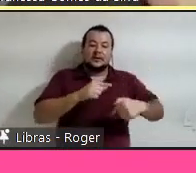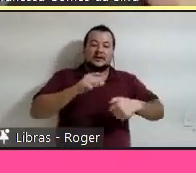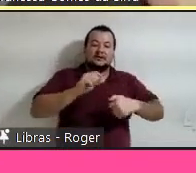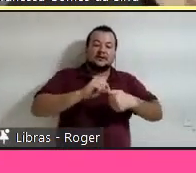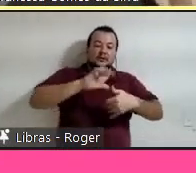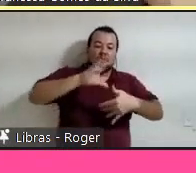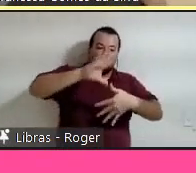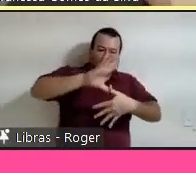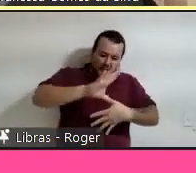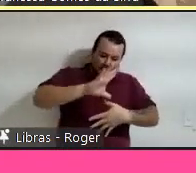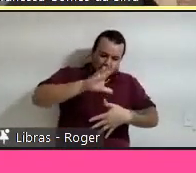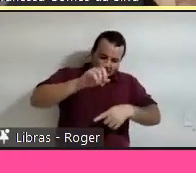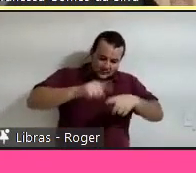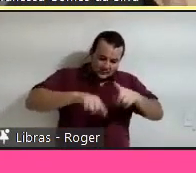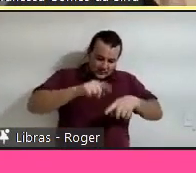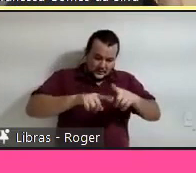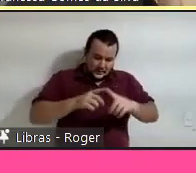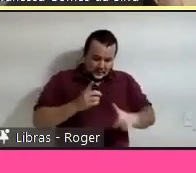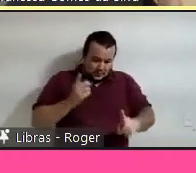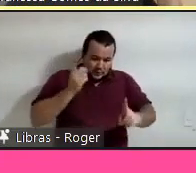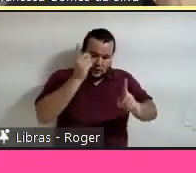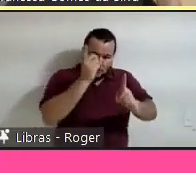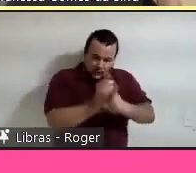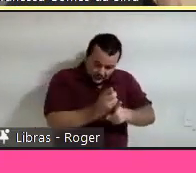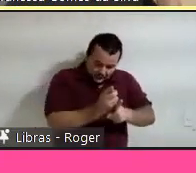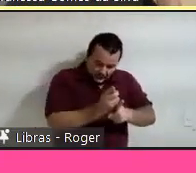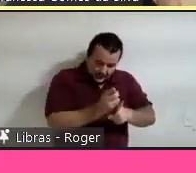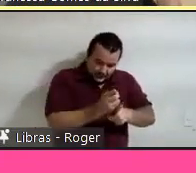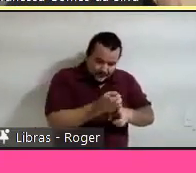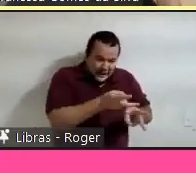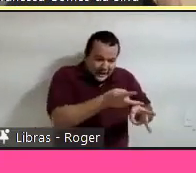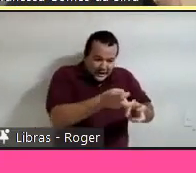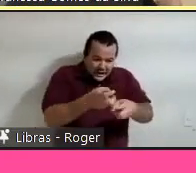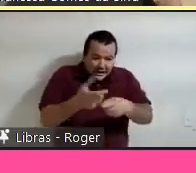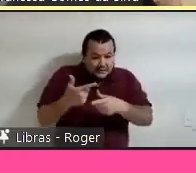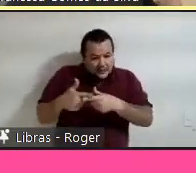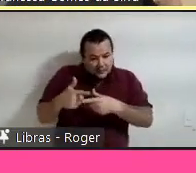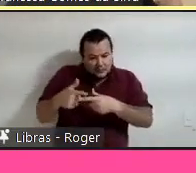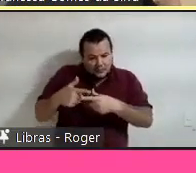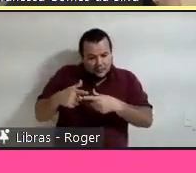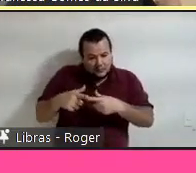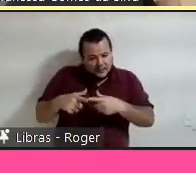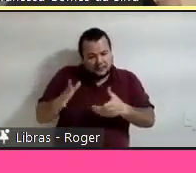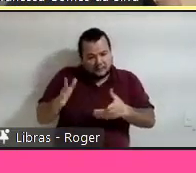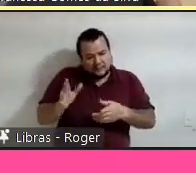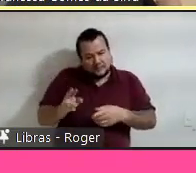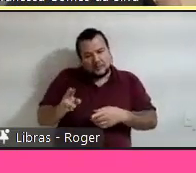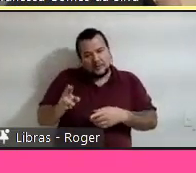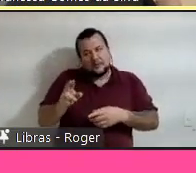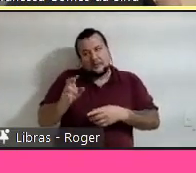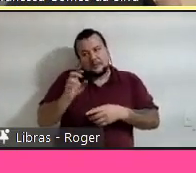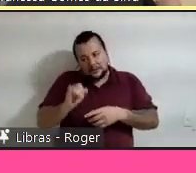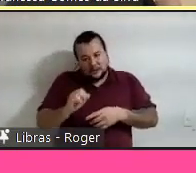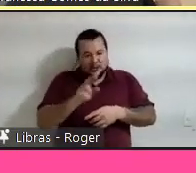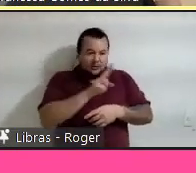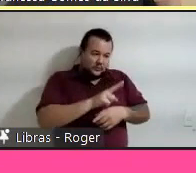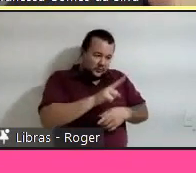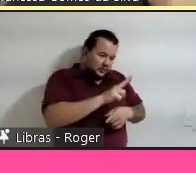identificar os gargalos que eventualmente se apresentariam ao utilizar aquele produto